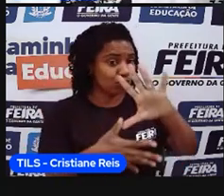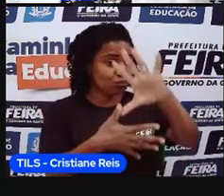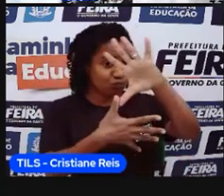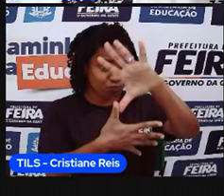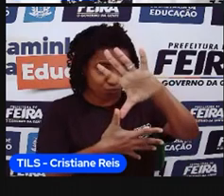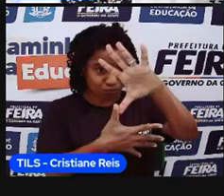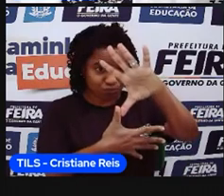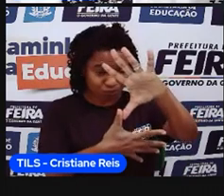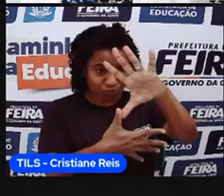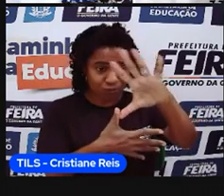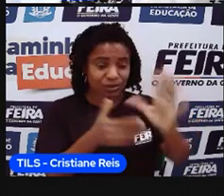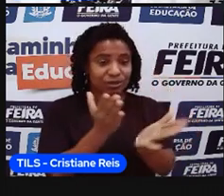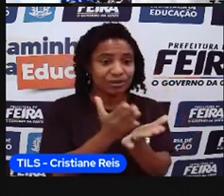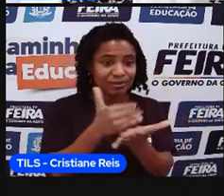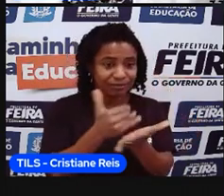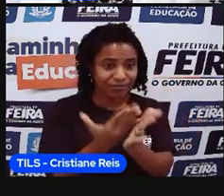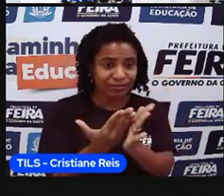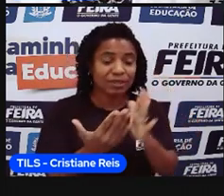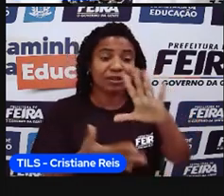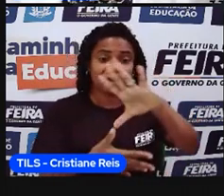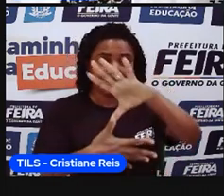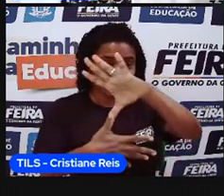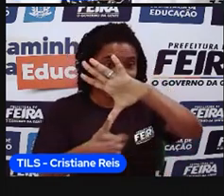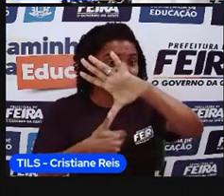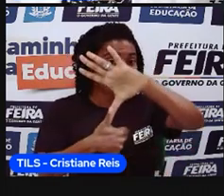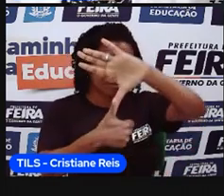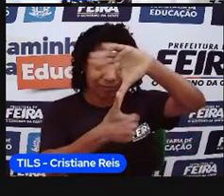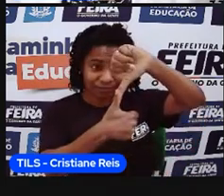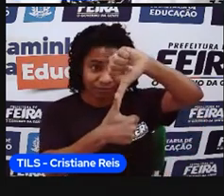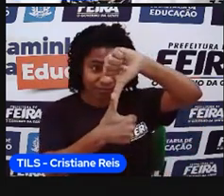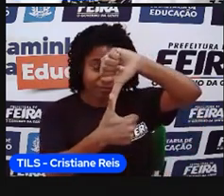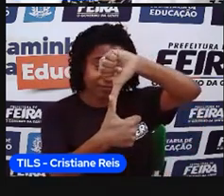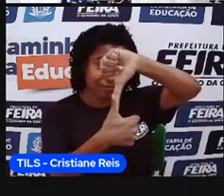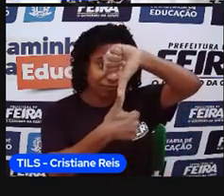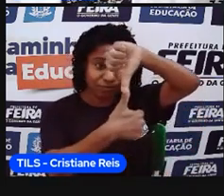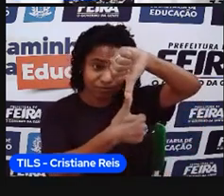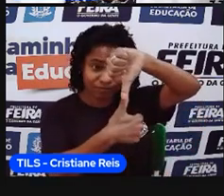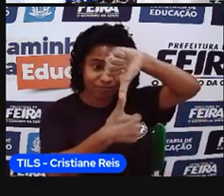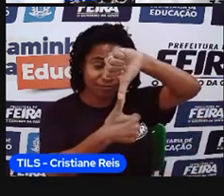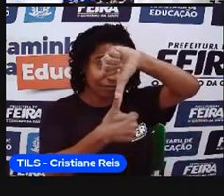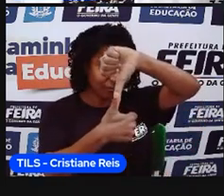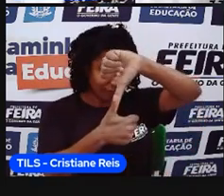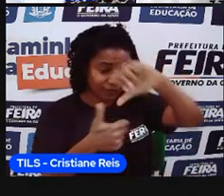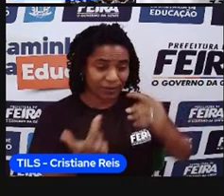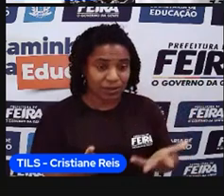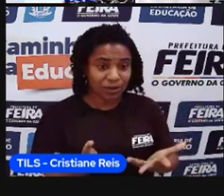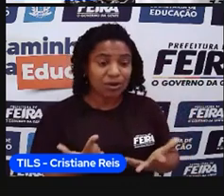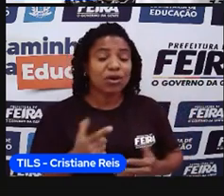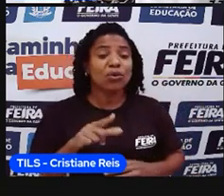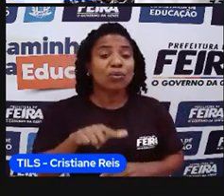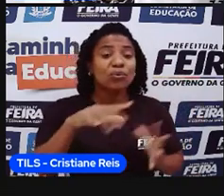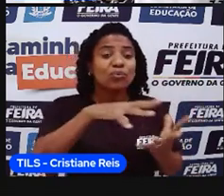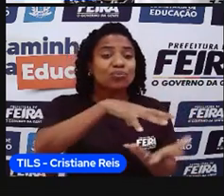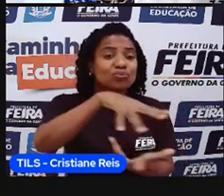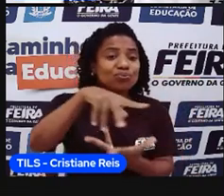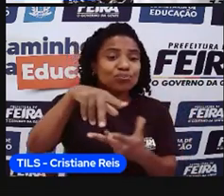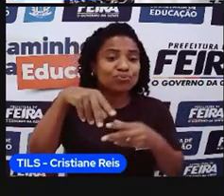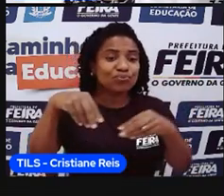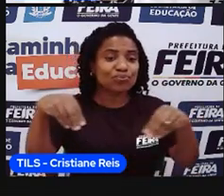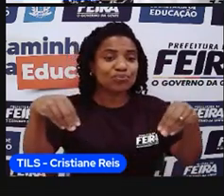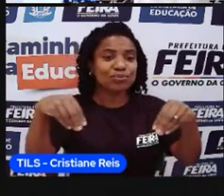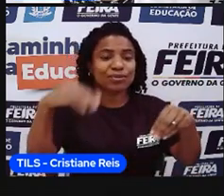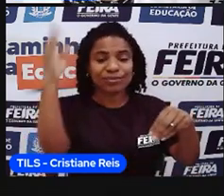ela é dividida em três partes, né, América do Norte, América Central e América do Sul. Então, o território brasileiro,